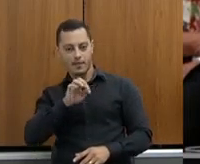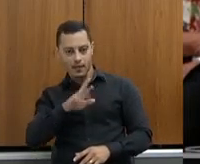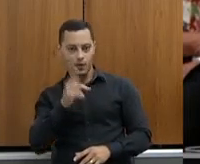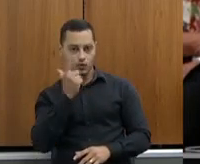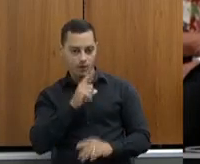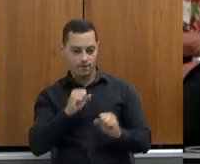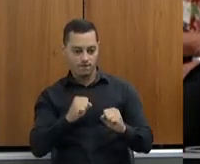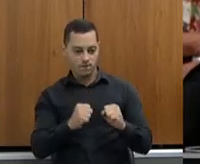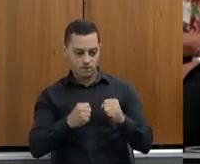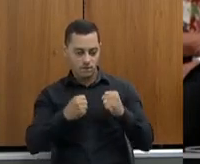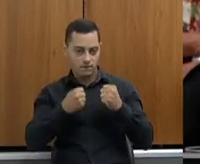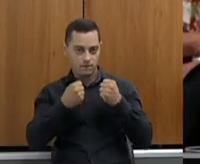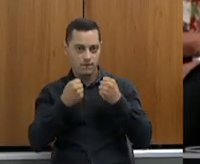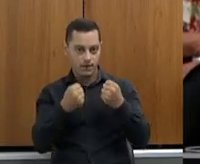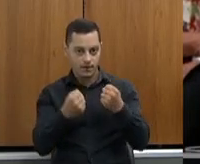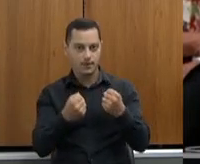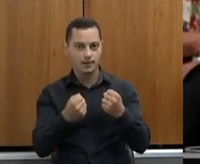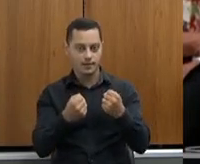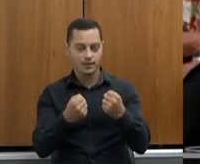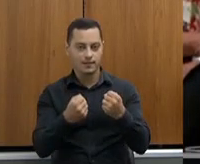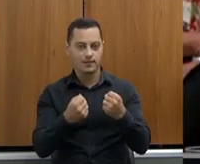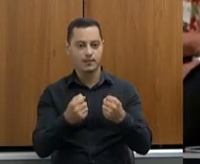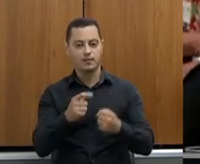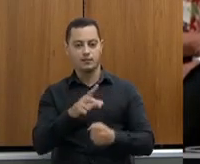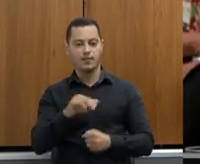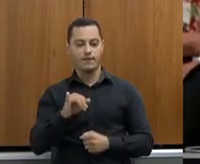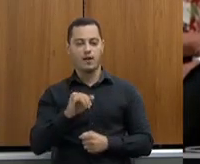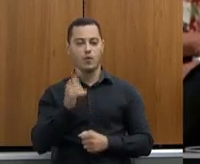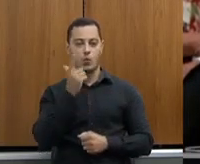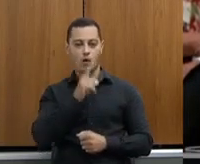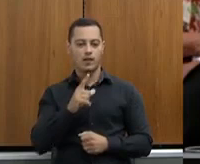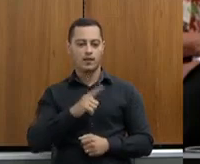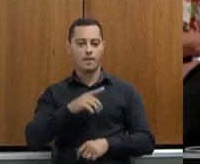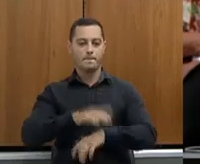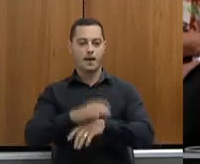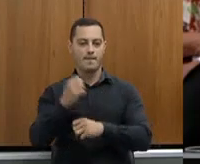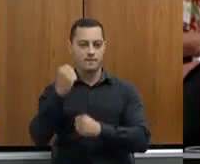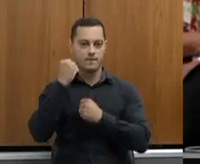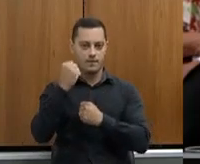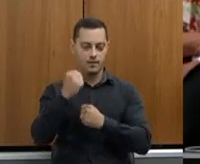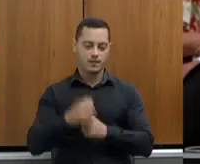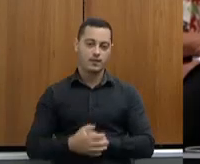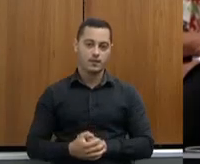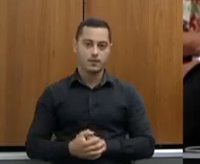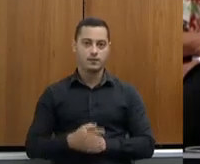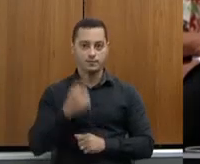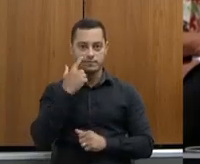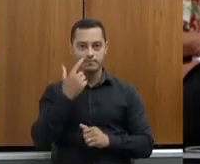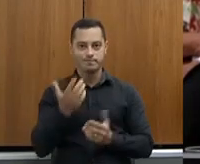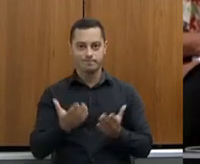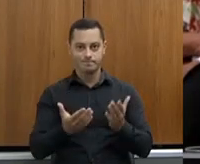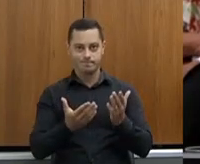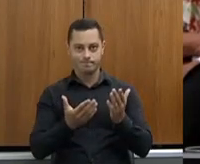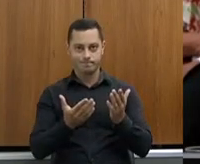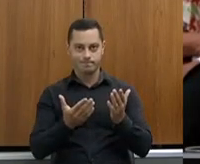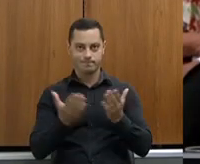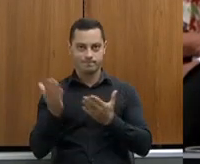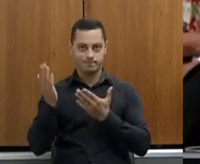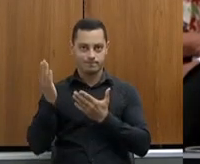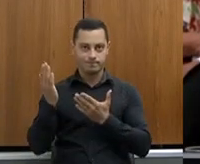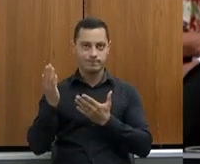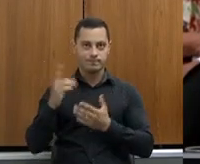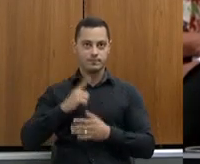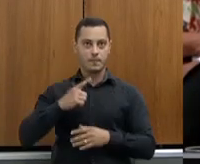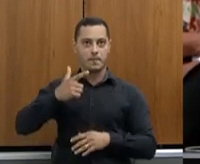com certeza, a gente vai conseguindo ter uma agricultura melhor. Pode passar? Aqui, mais 394 mil atendimentos em